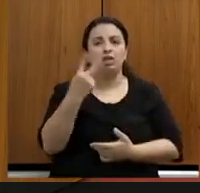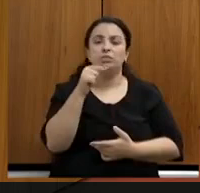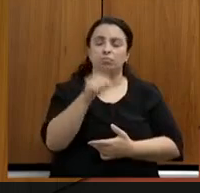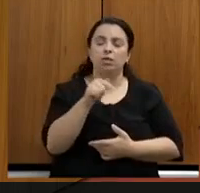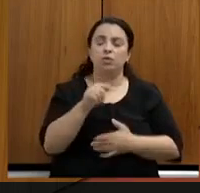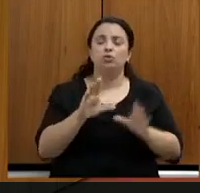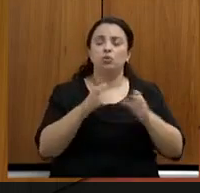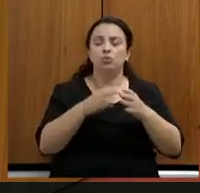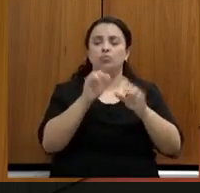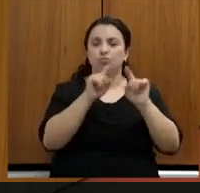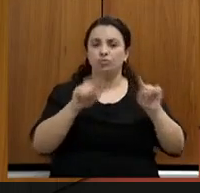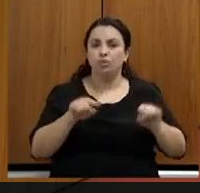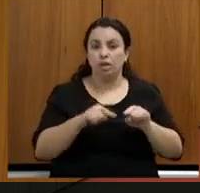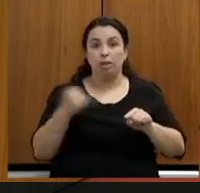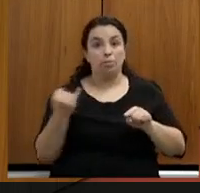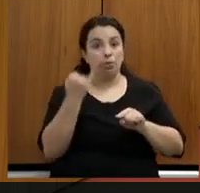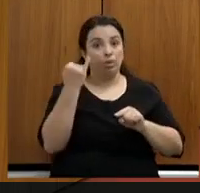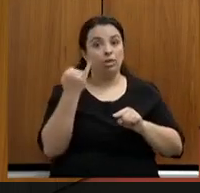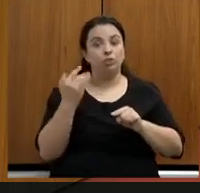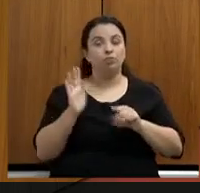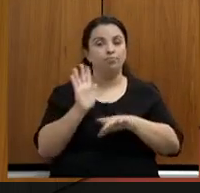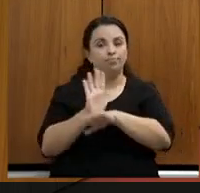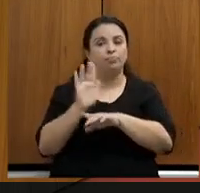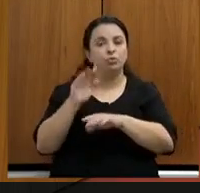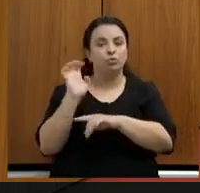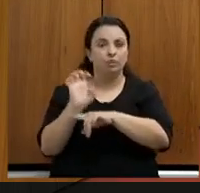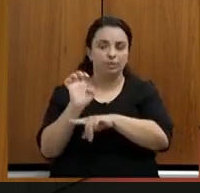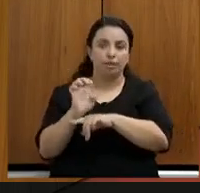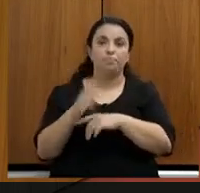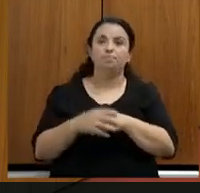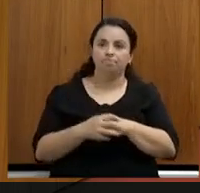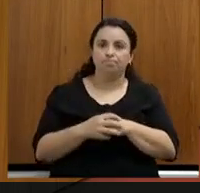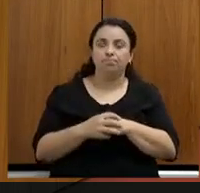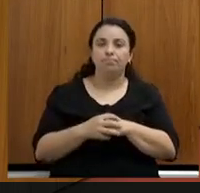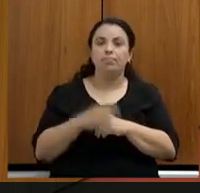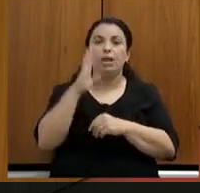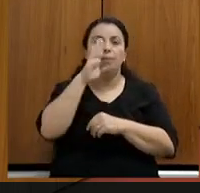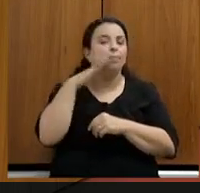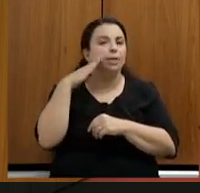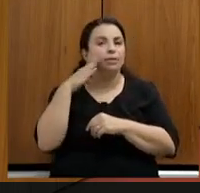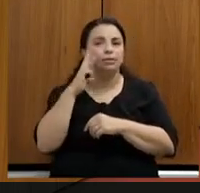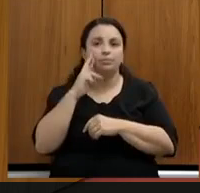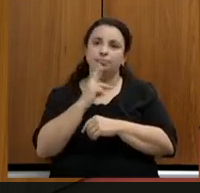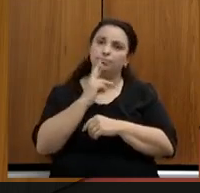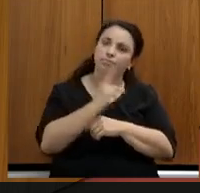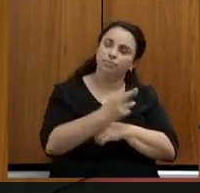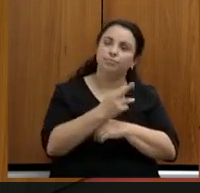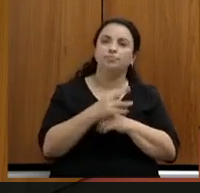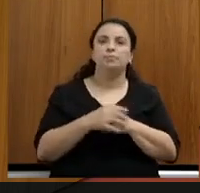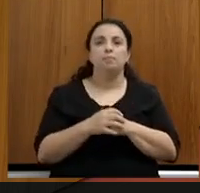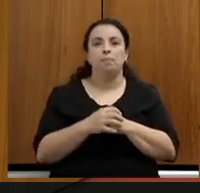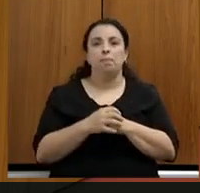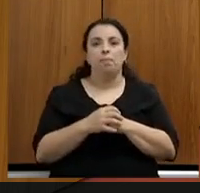Muito obrigado. Com a palavra, deputada Beatriz Serqueira, para a sua tréplica.